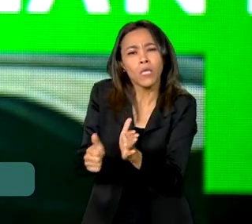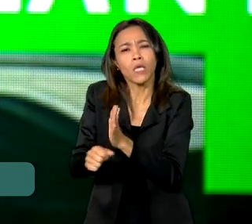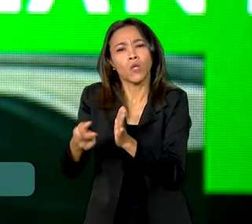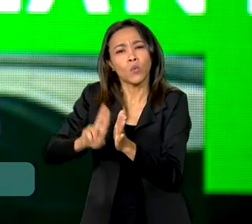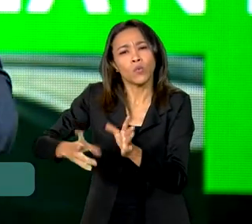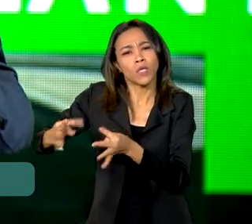que nós temos.